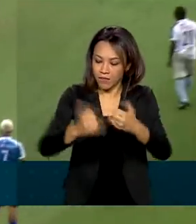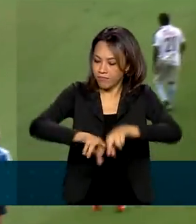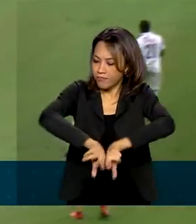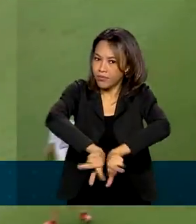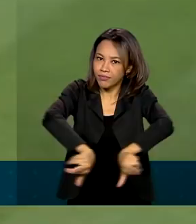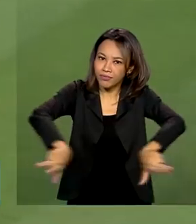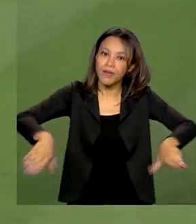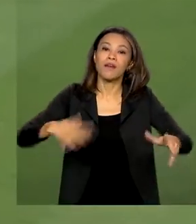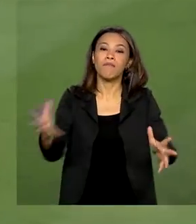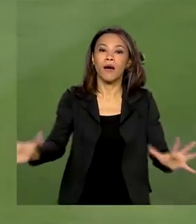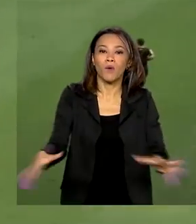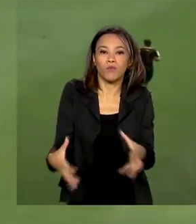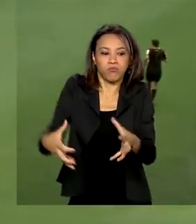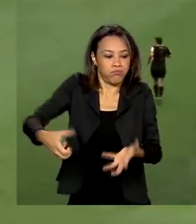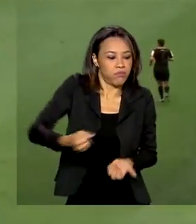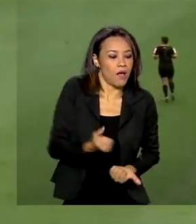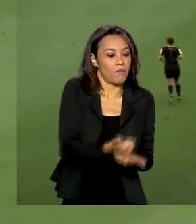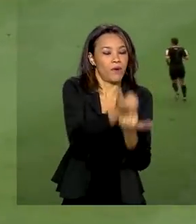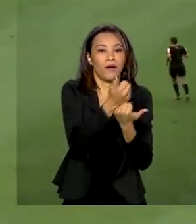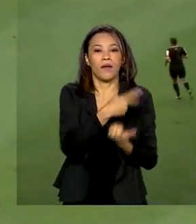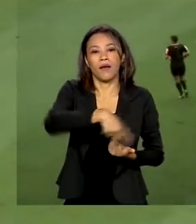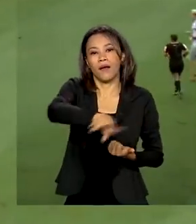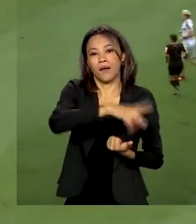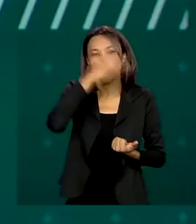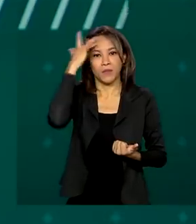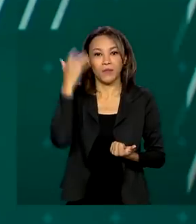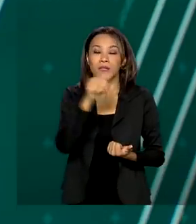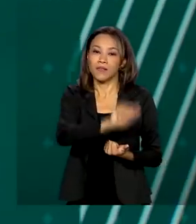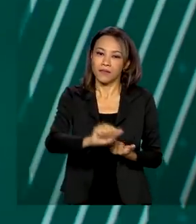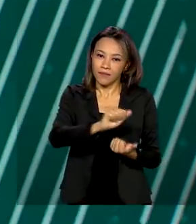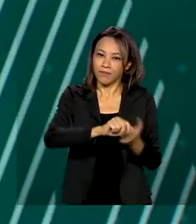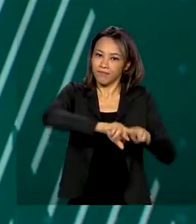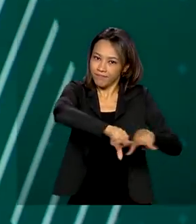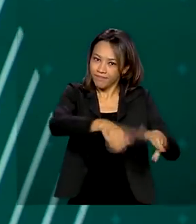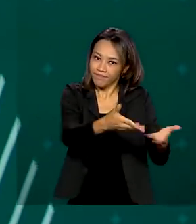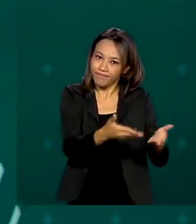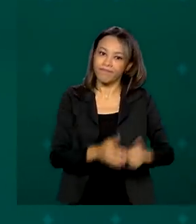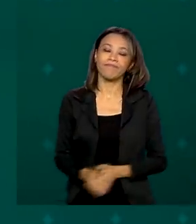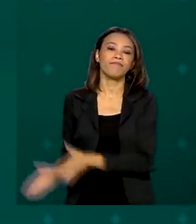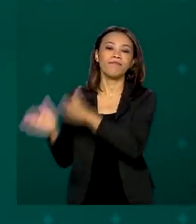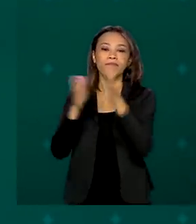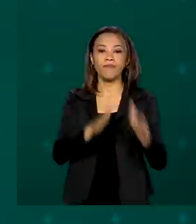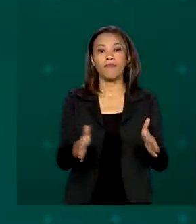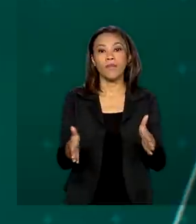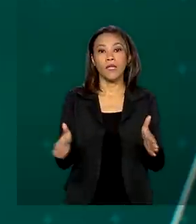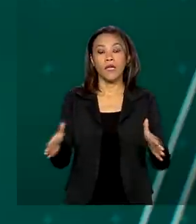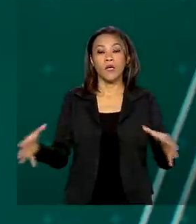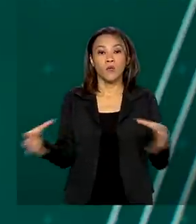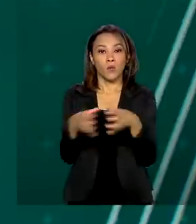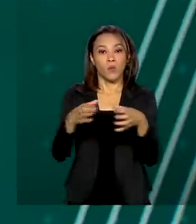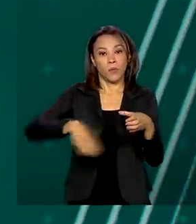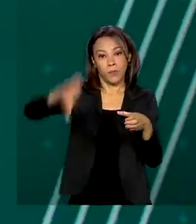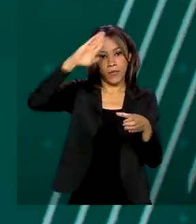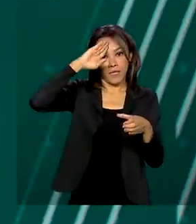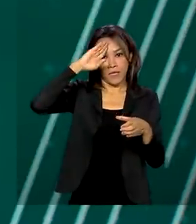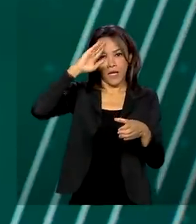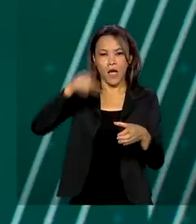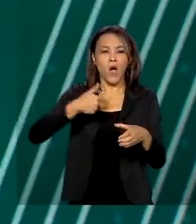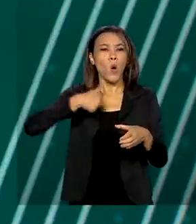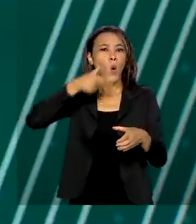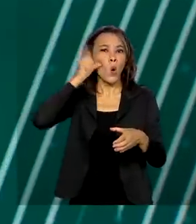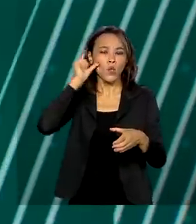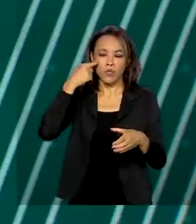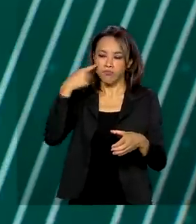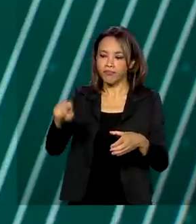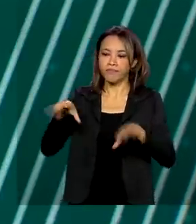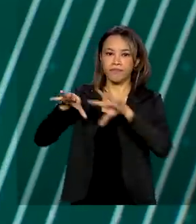entidades assistenciais da Baixada Santista. Os militares das Forças Armadas apreenderam ontem, no